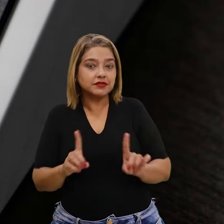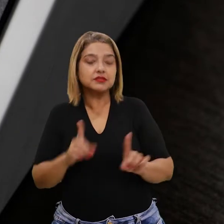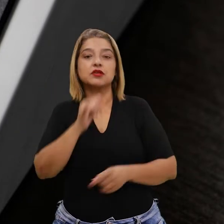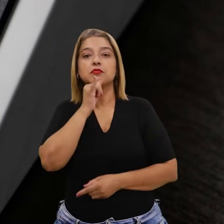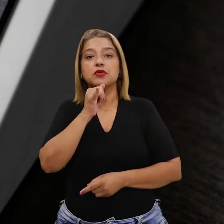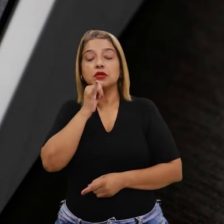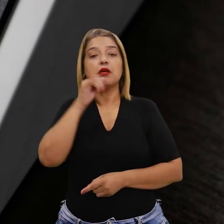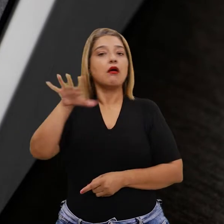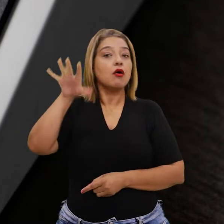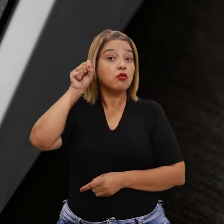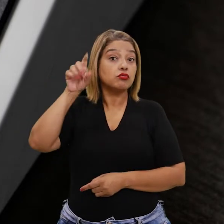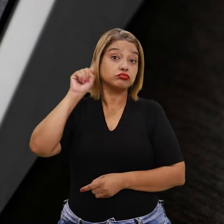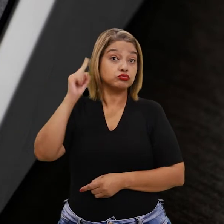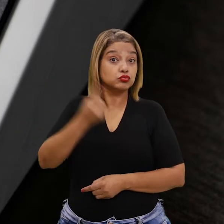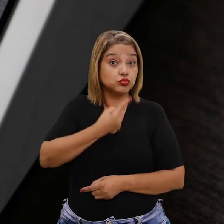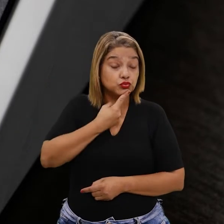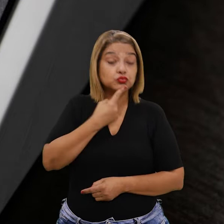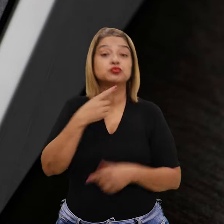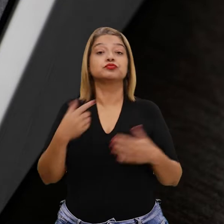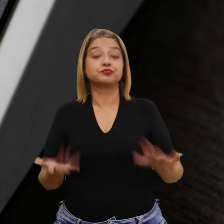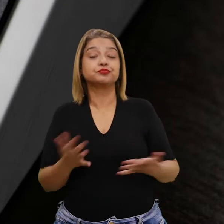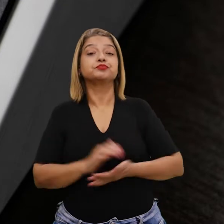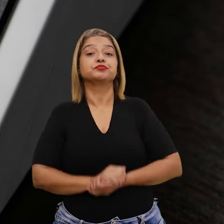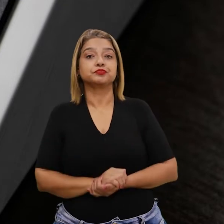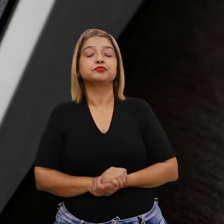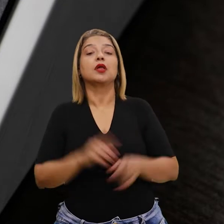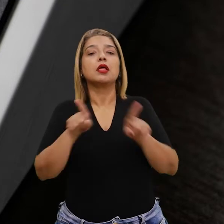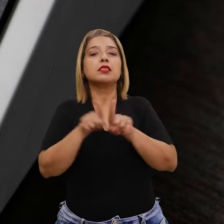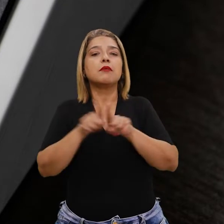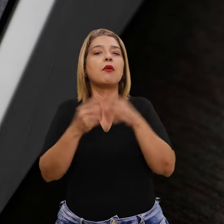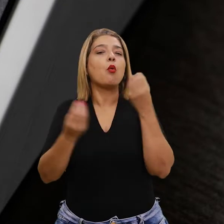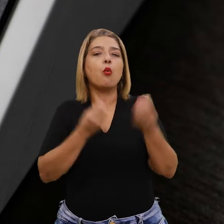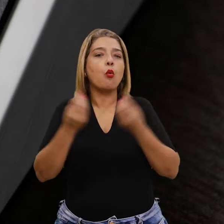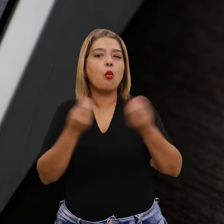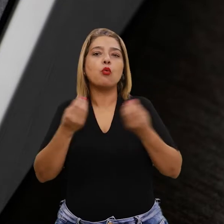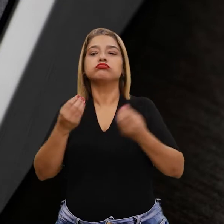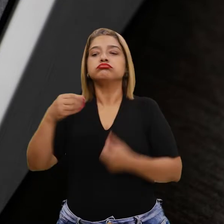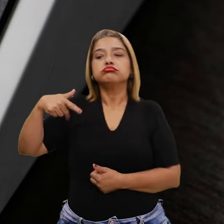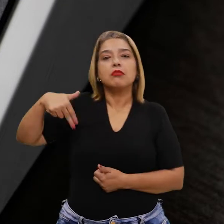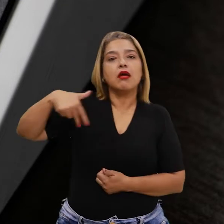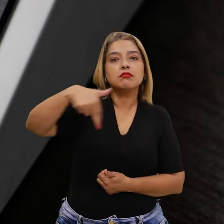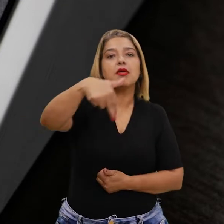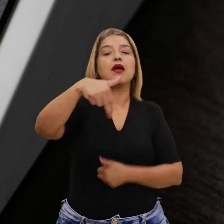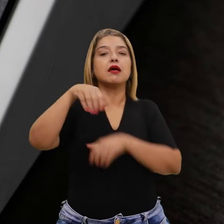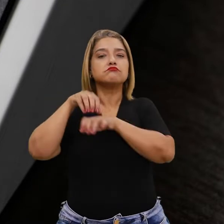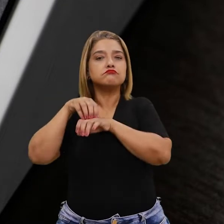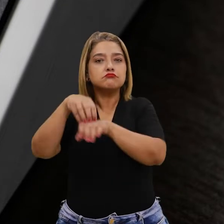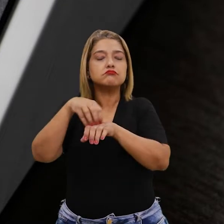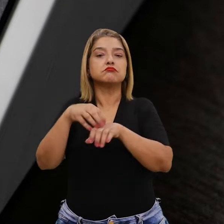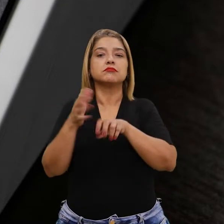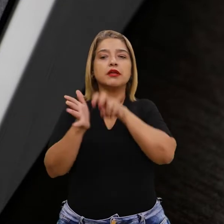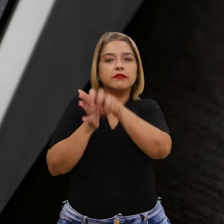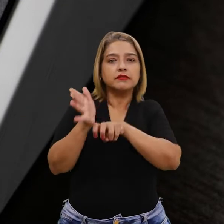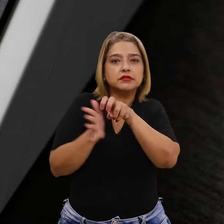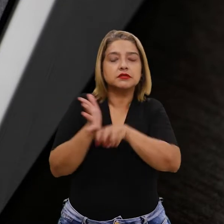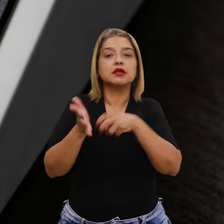Deficiência auditiva, deficiência de locomoção, deficiência de visão,